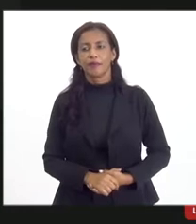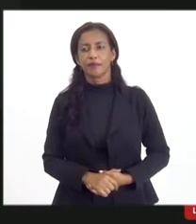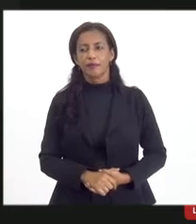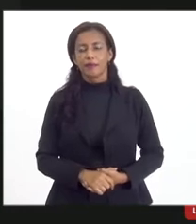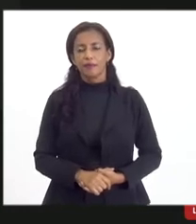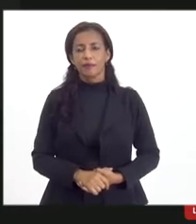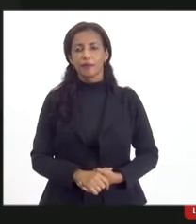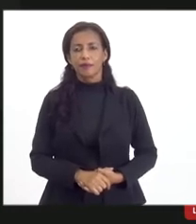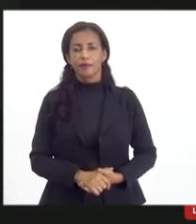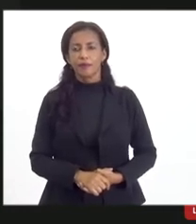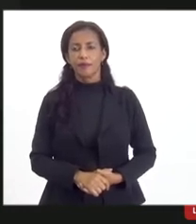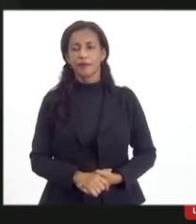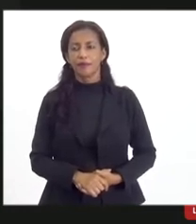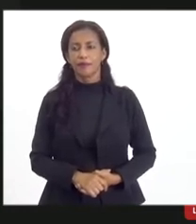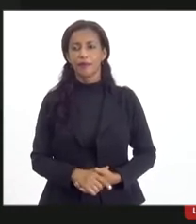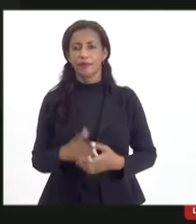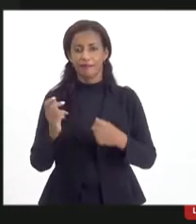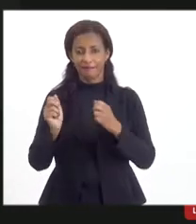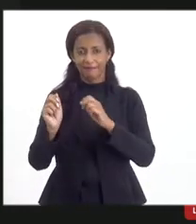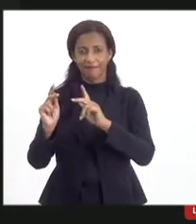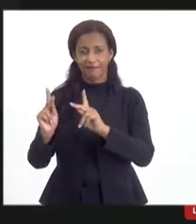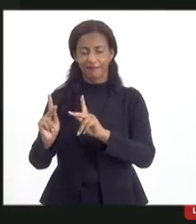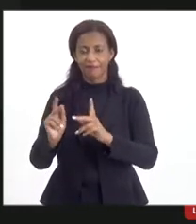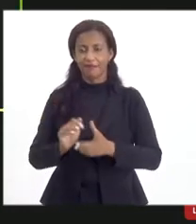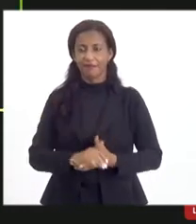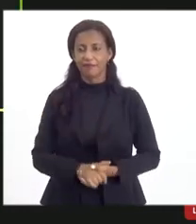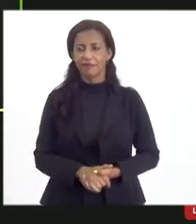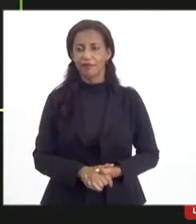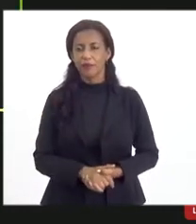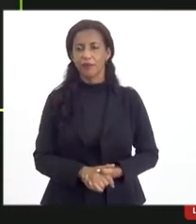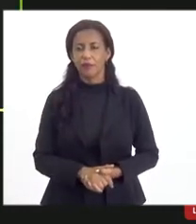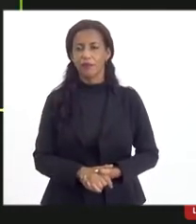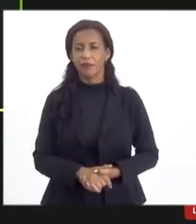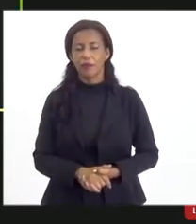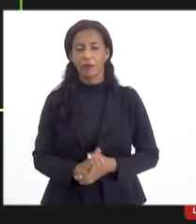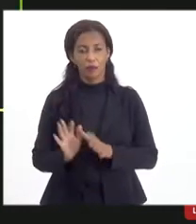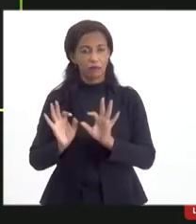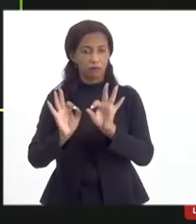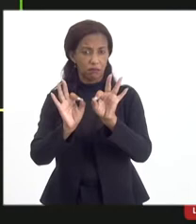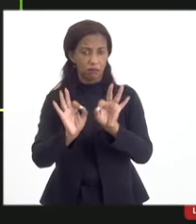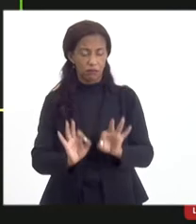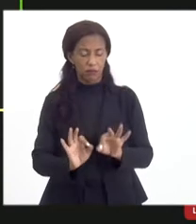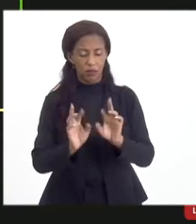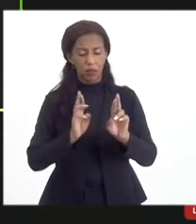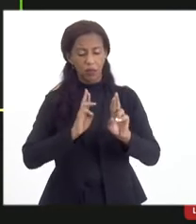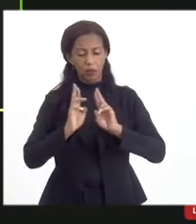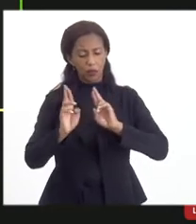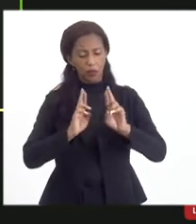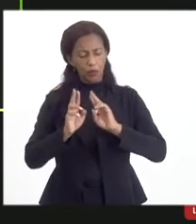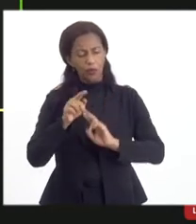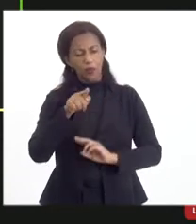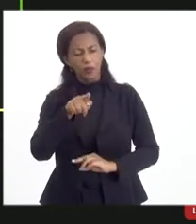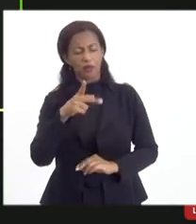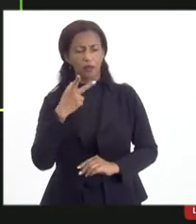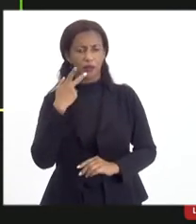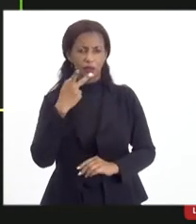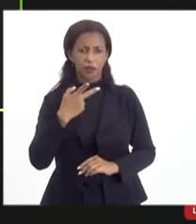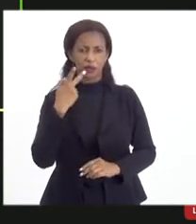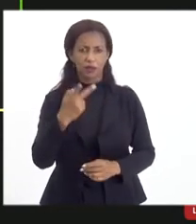Ok, devolvo a palavra aí. É, tá certo. Com relação a essa questão,